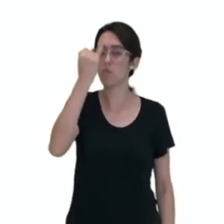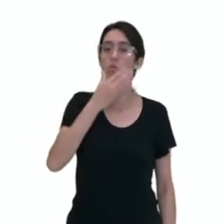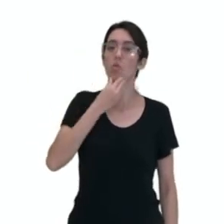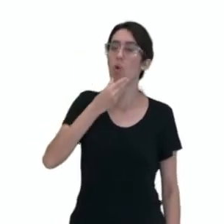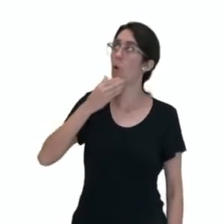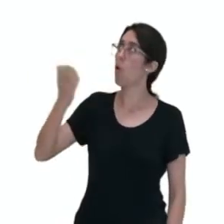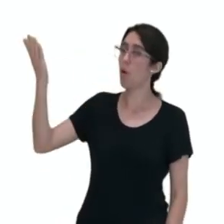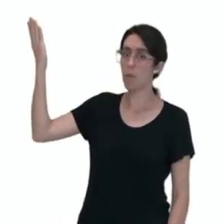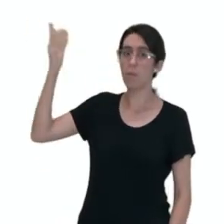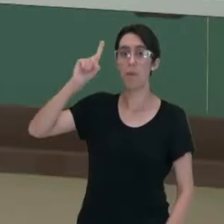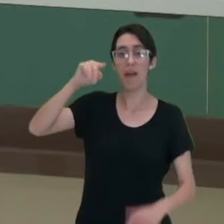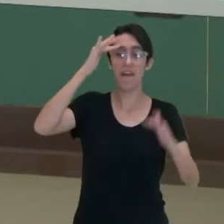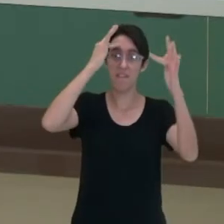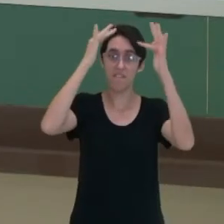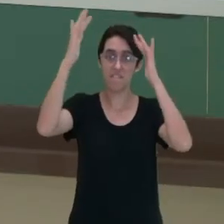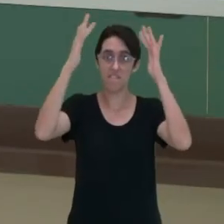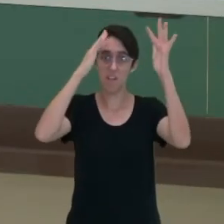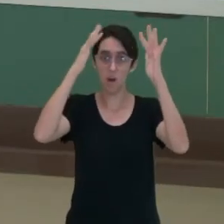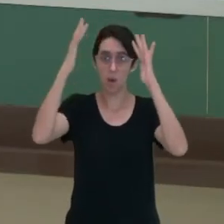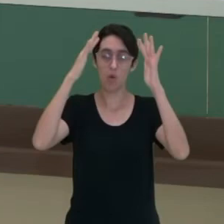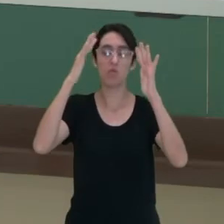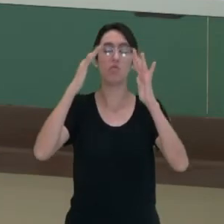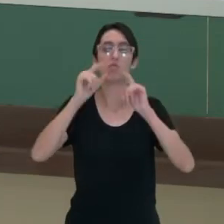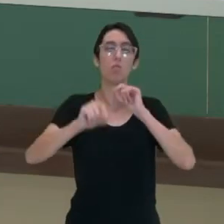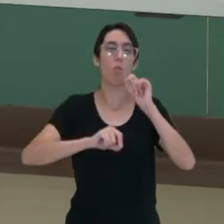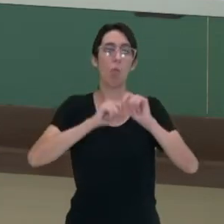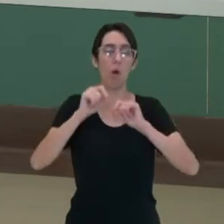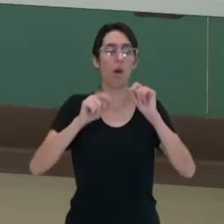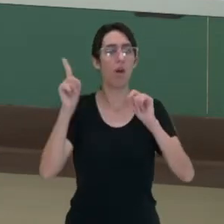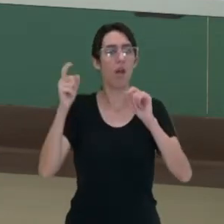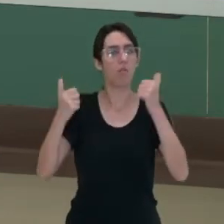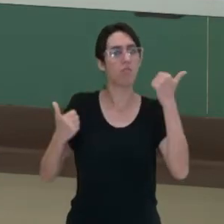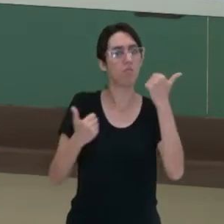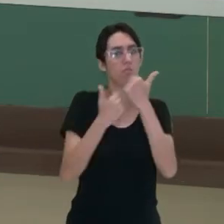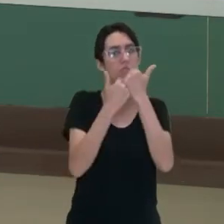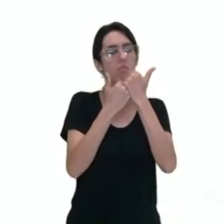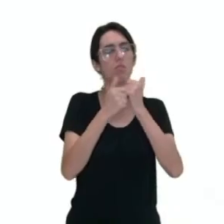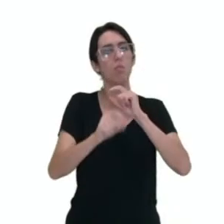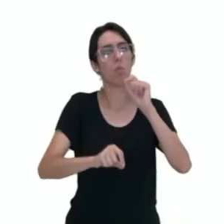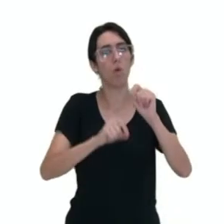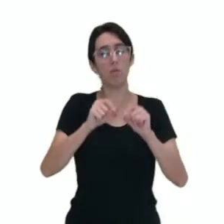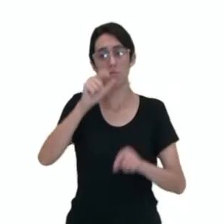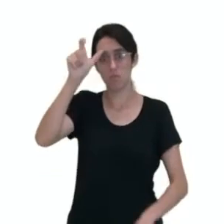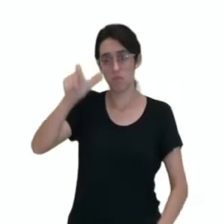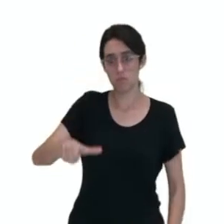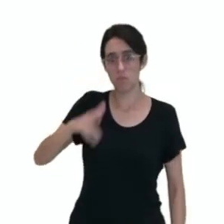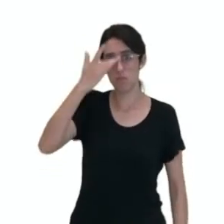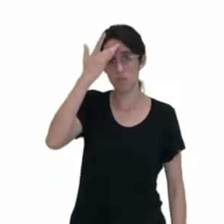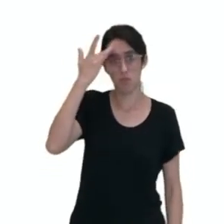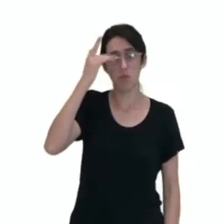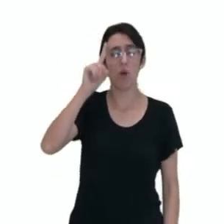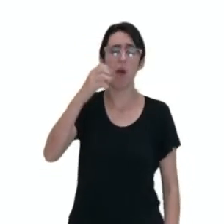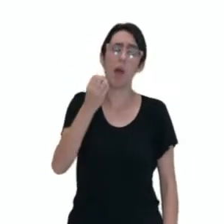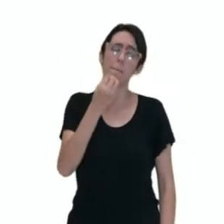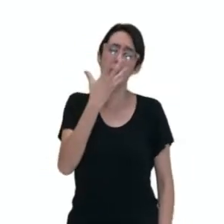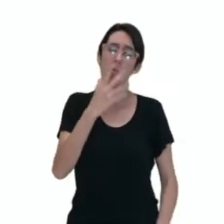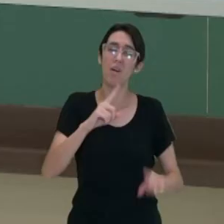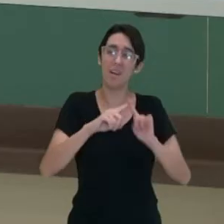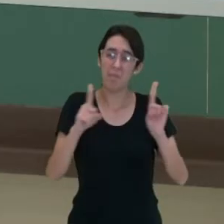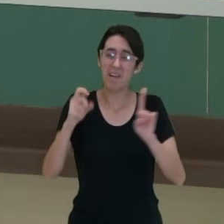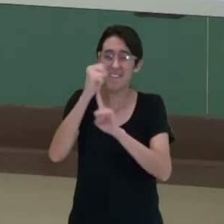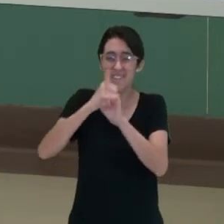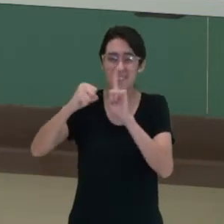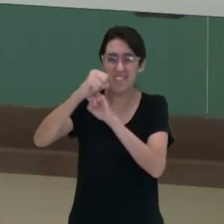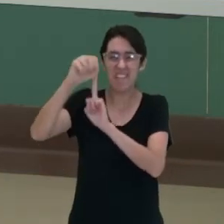Rousseau é o filósofo contratualista que defende a ideia de que o homem é naturalmente bom, a sociedade